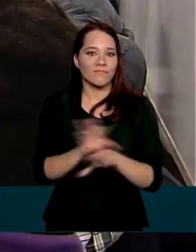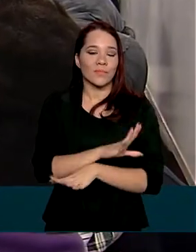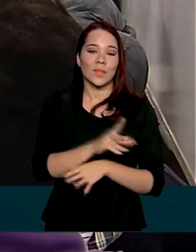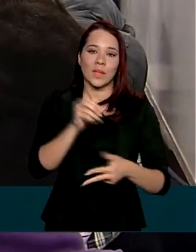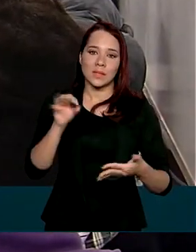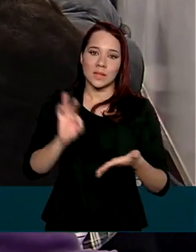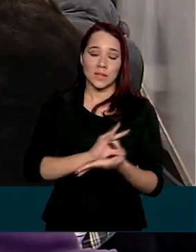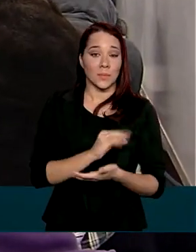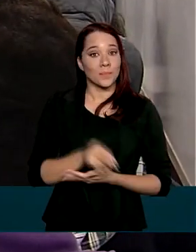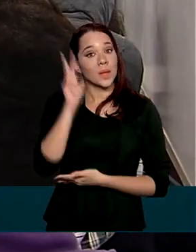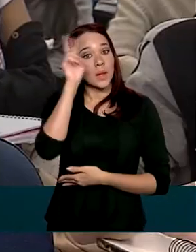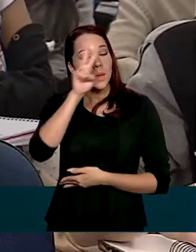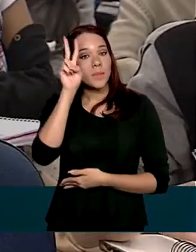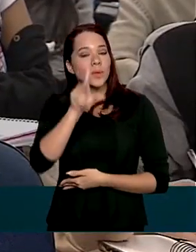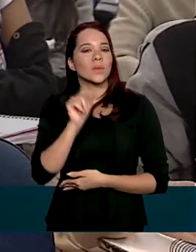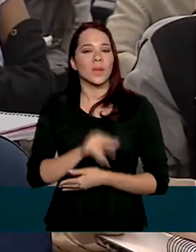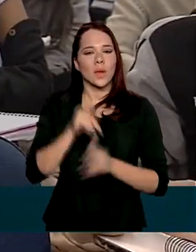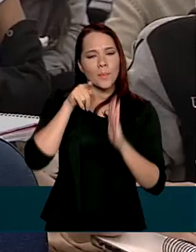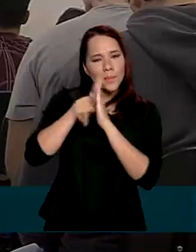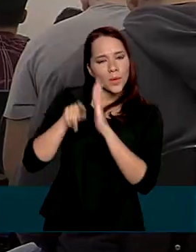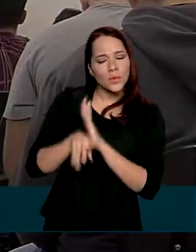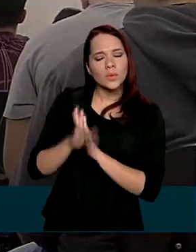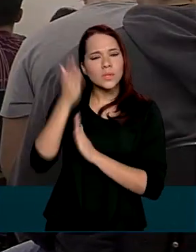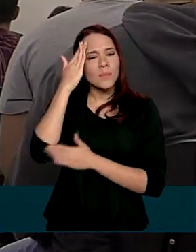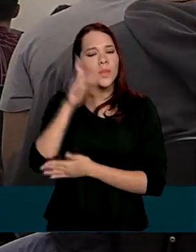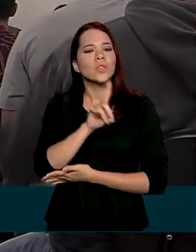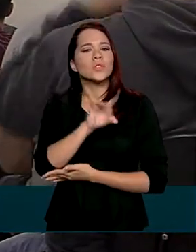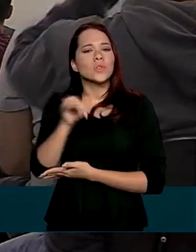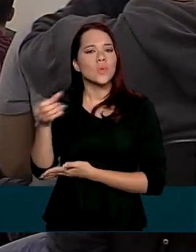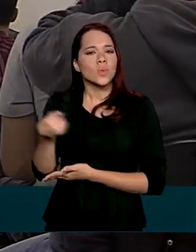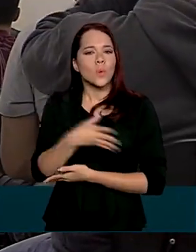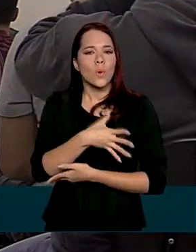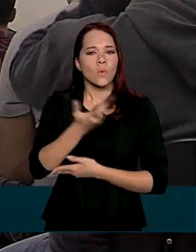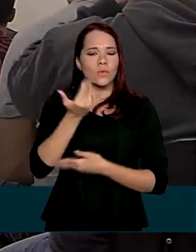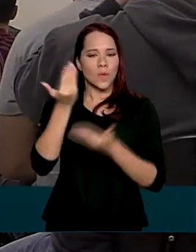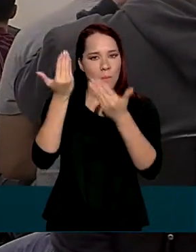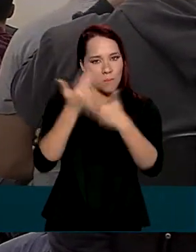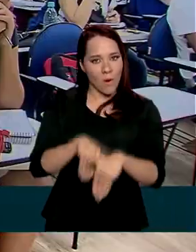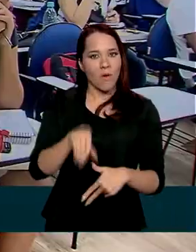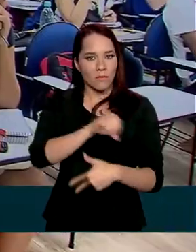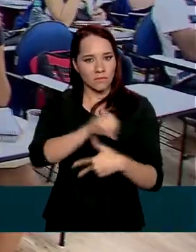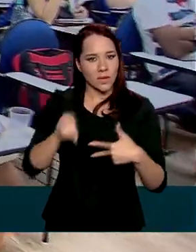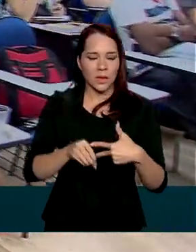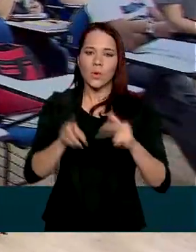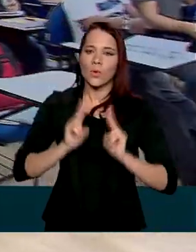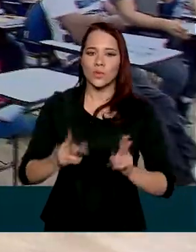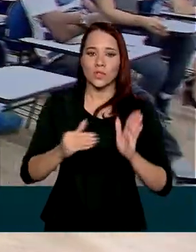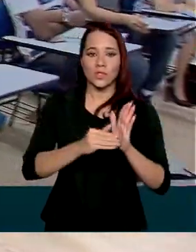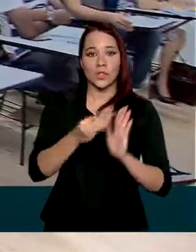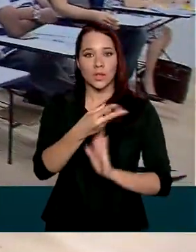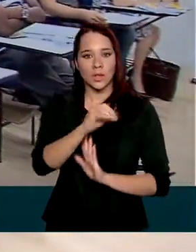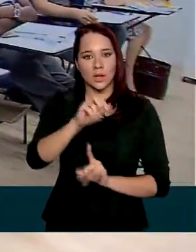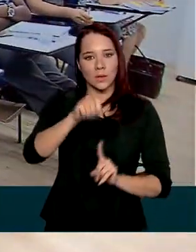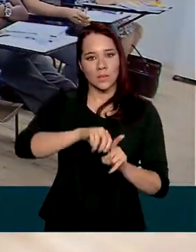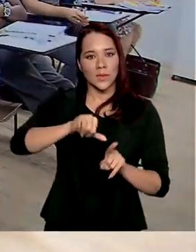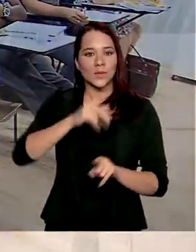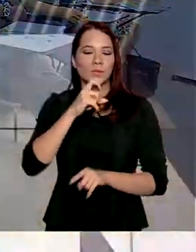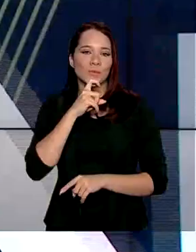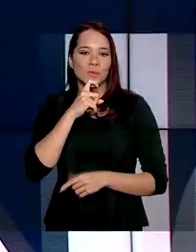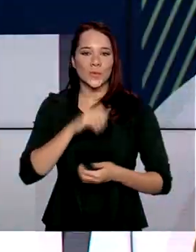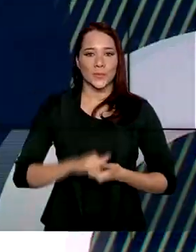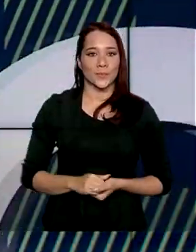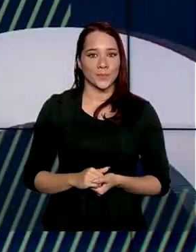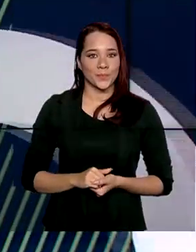inscrição. Lembrando que a enquete que decidirá a nova data de aplicação do Enem, segue até o dia 30 de junho.